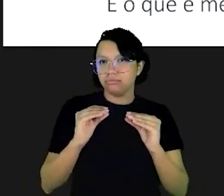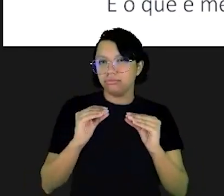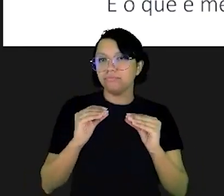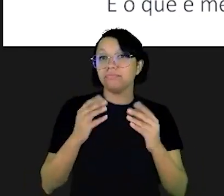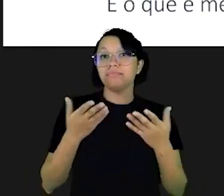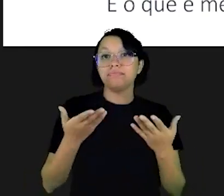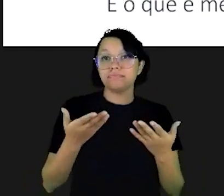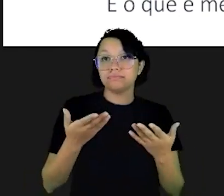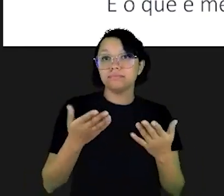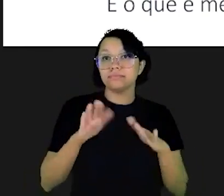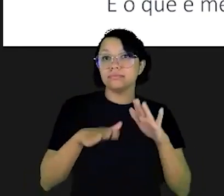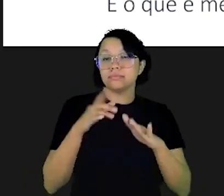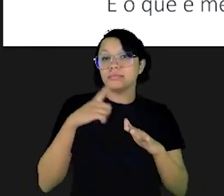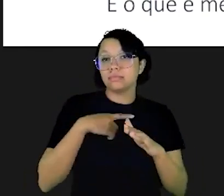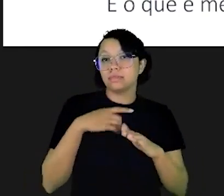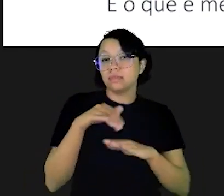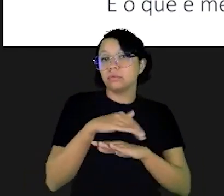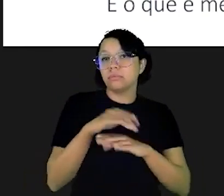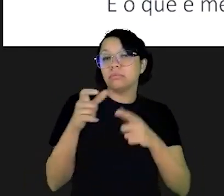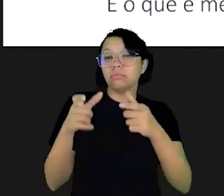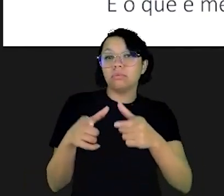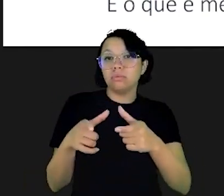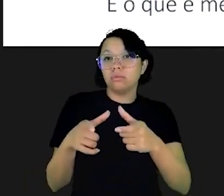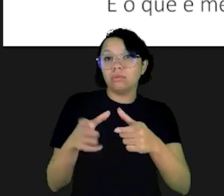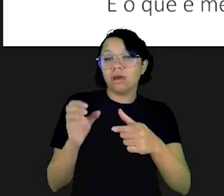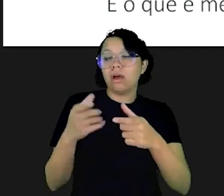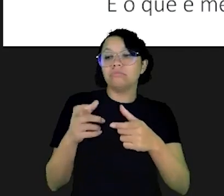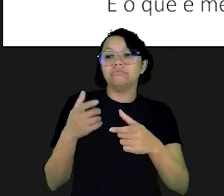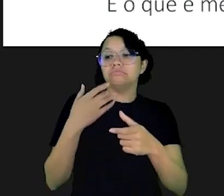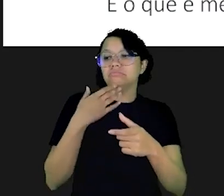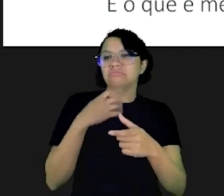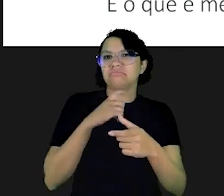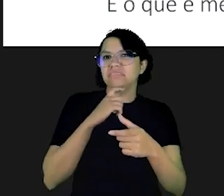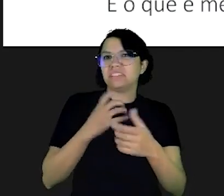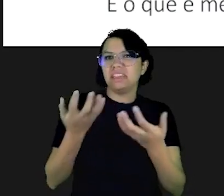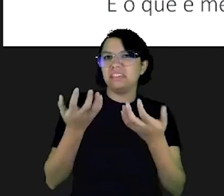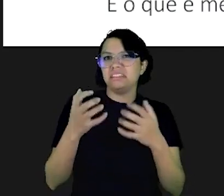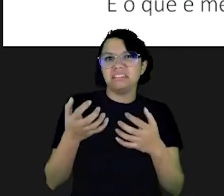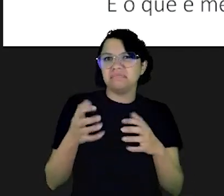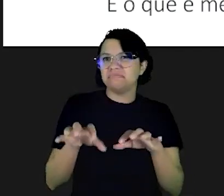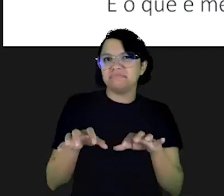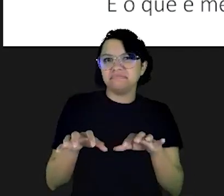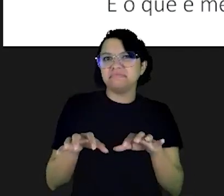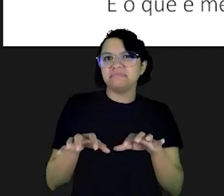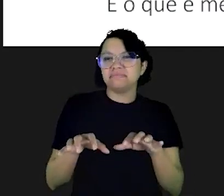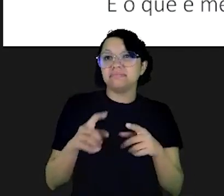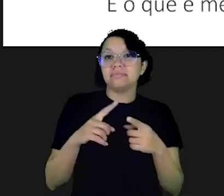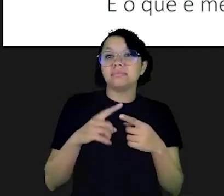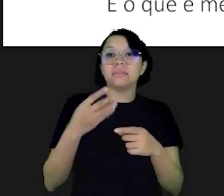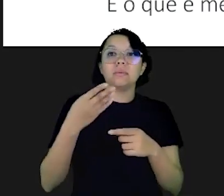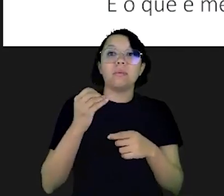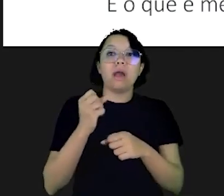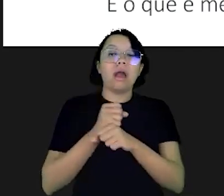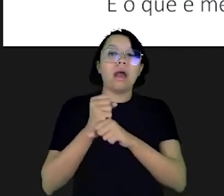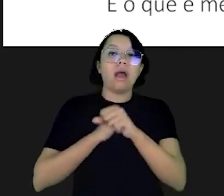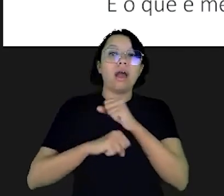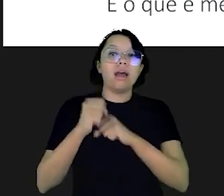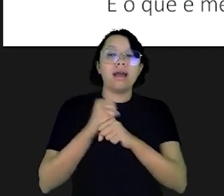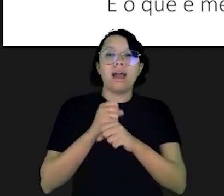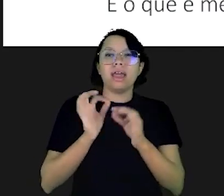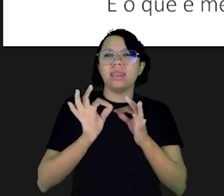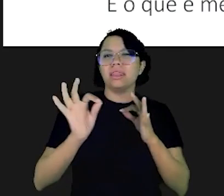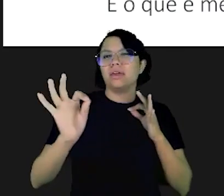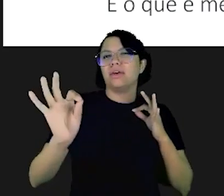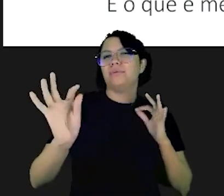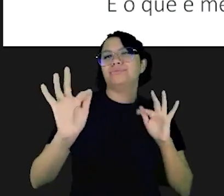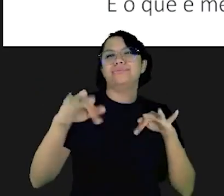por outro lado é possível que houvesse regiões eu não sei talvez Vila Nova Conceição fosse um lugar onde ninguém queria 20, 30, 40 anos atrás